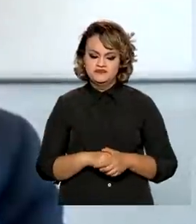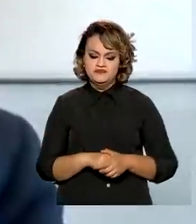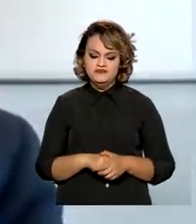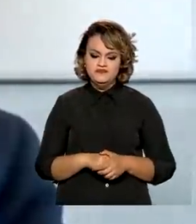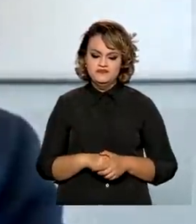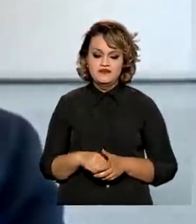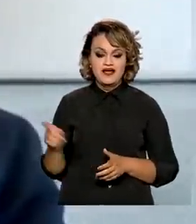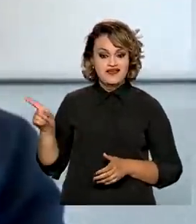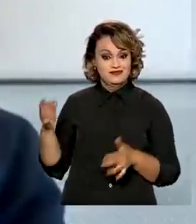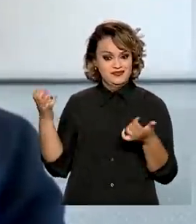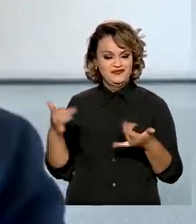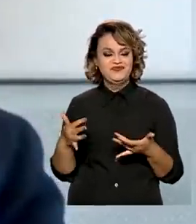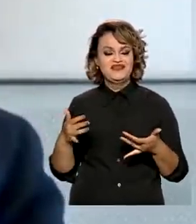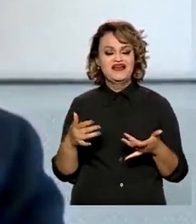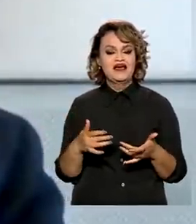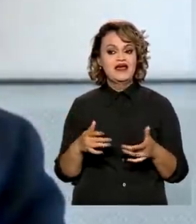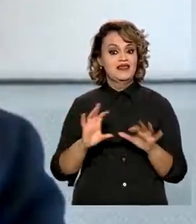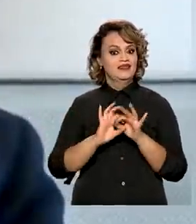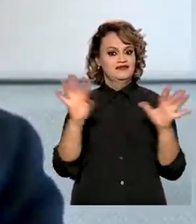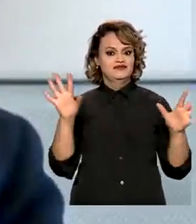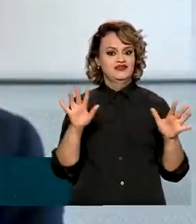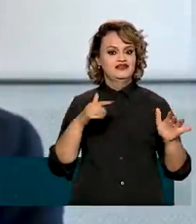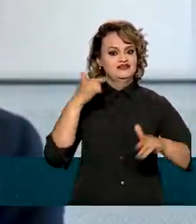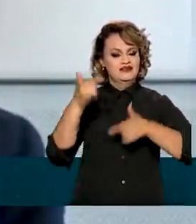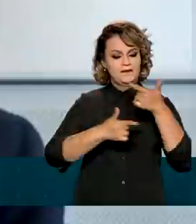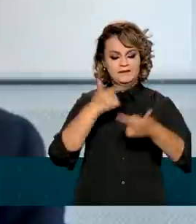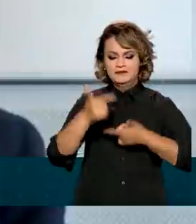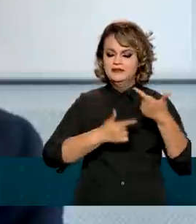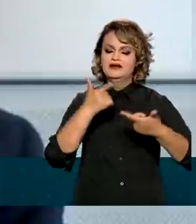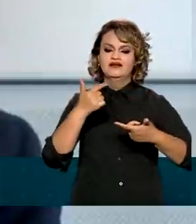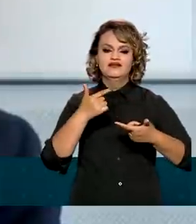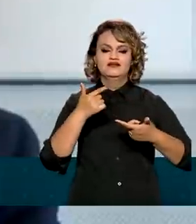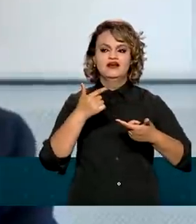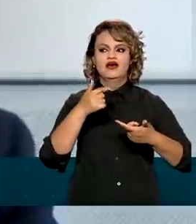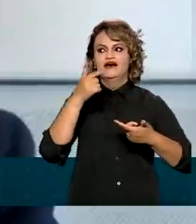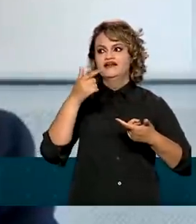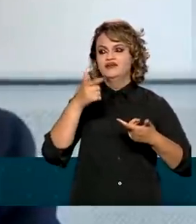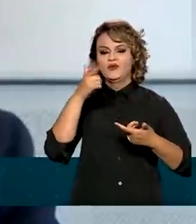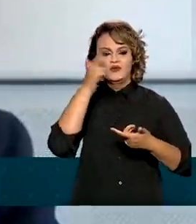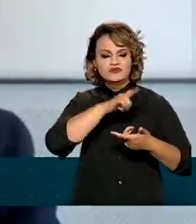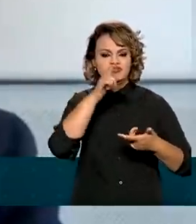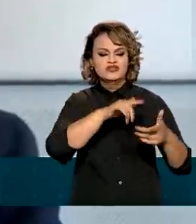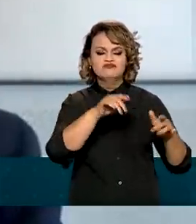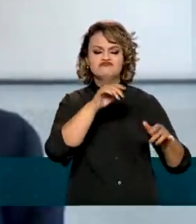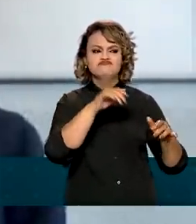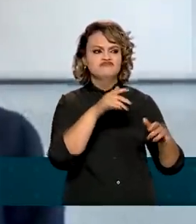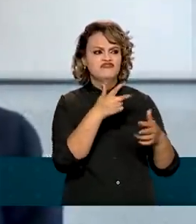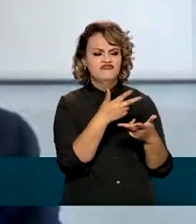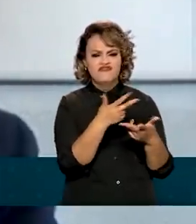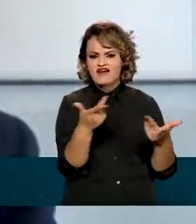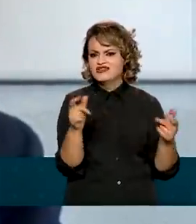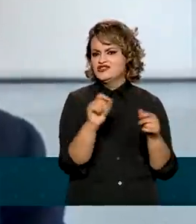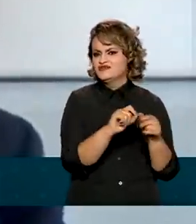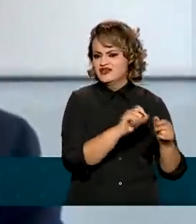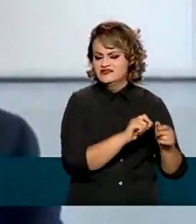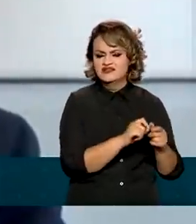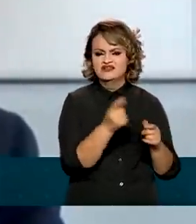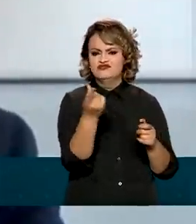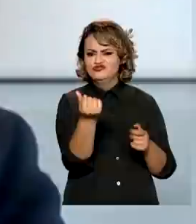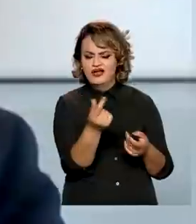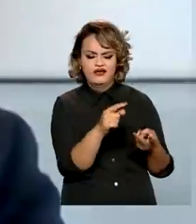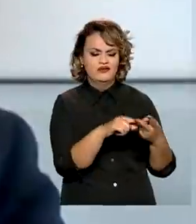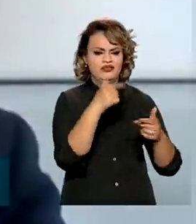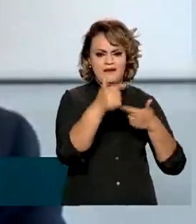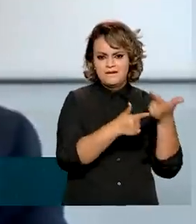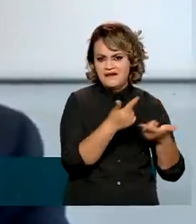a liberdade de trabalhar, de começar a produzir, começar a produzir para o país, tanto renda quanto